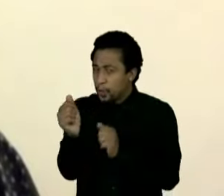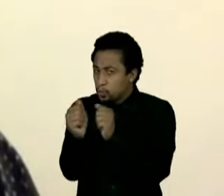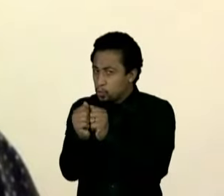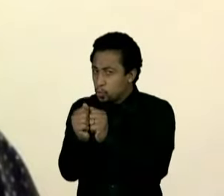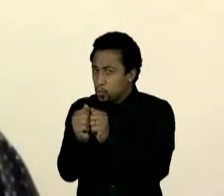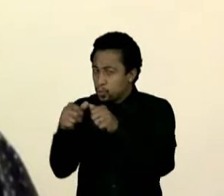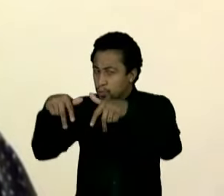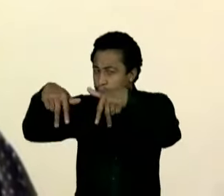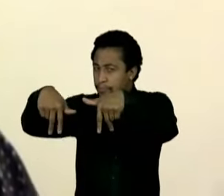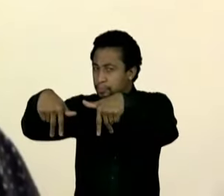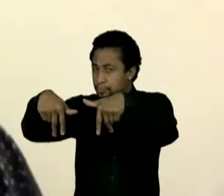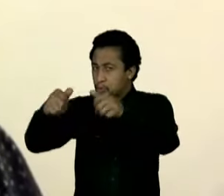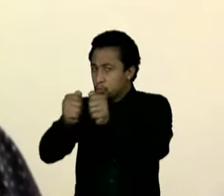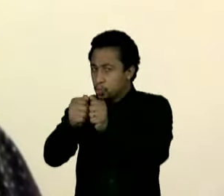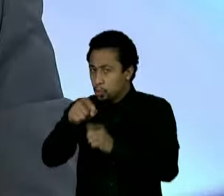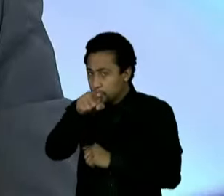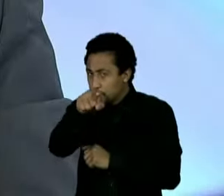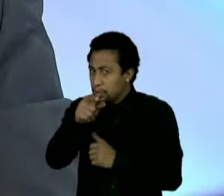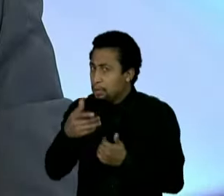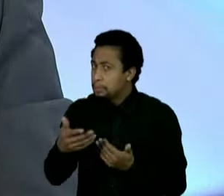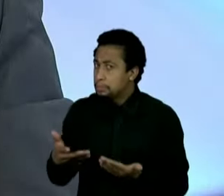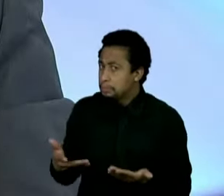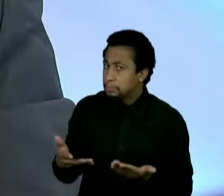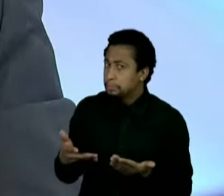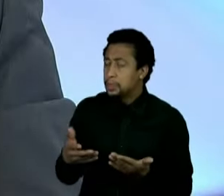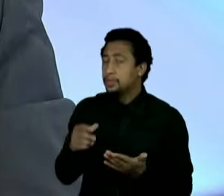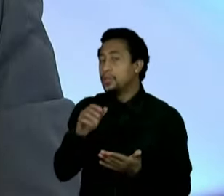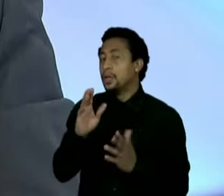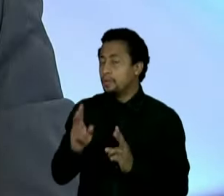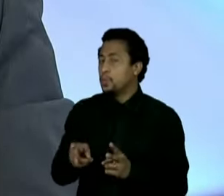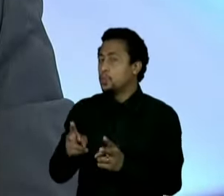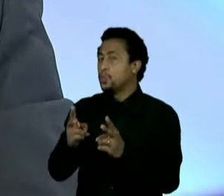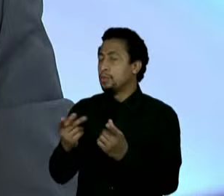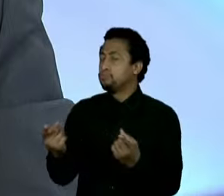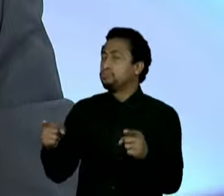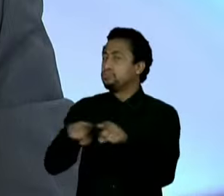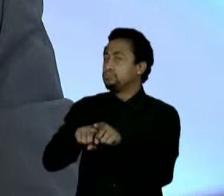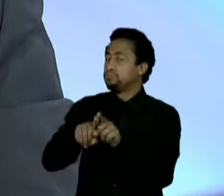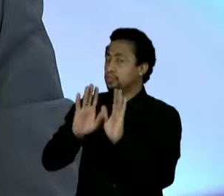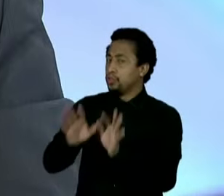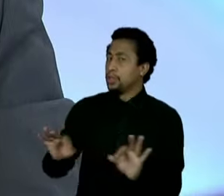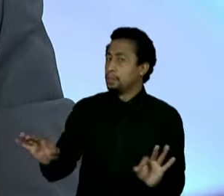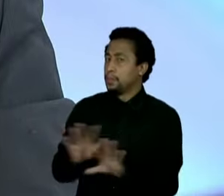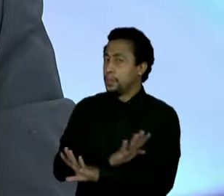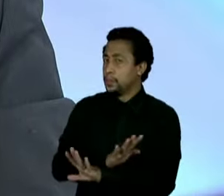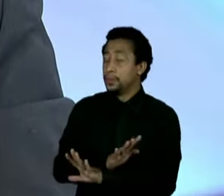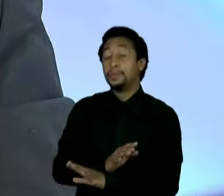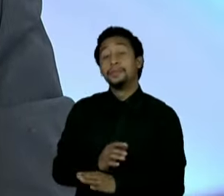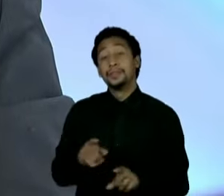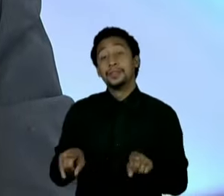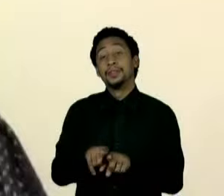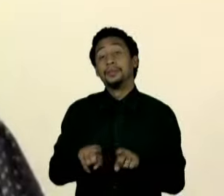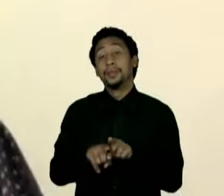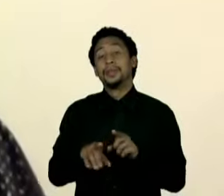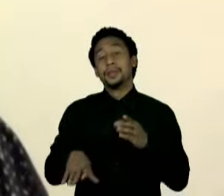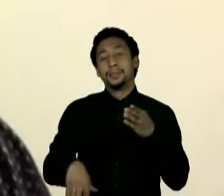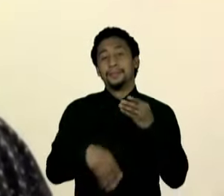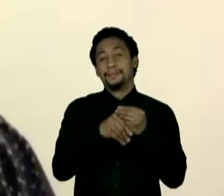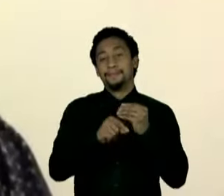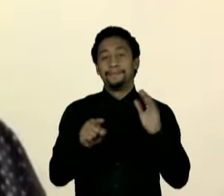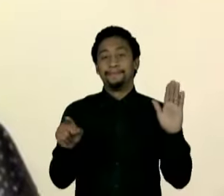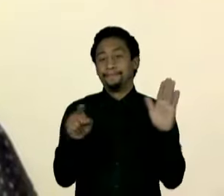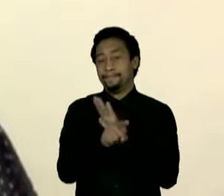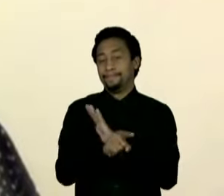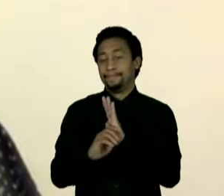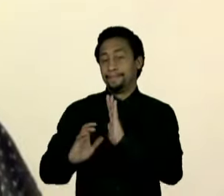senhor mantenha a sua candidatura, esse negócio já está fechado. E eu queria só aproveitar e já emendar outra pergunta, porque